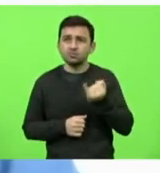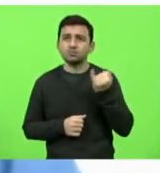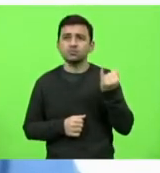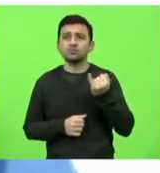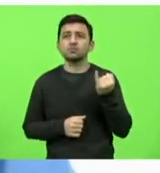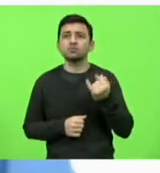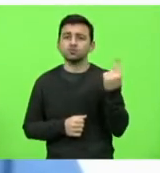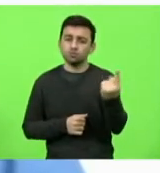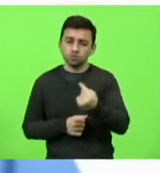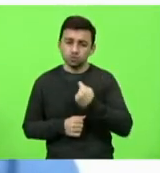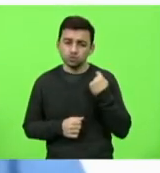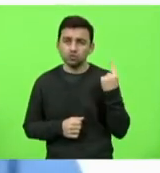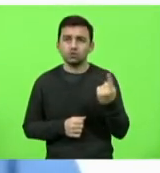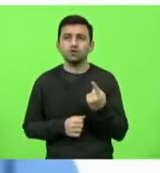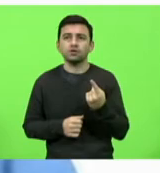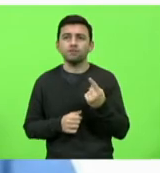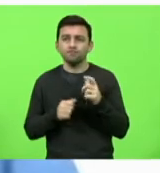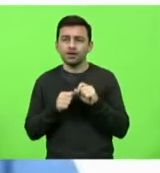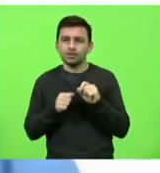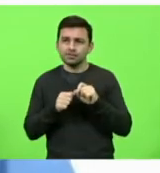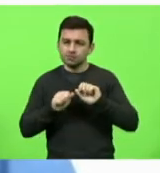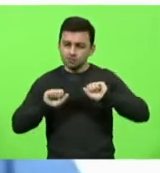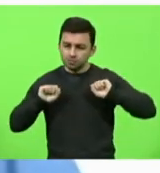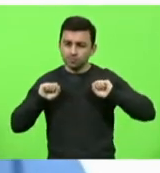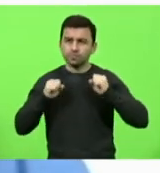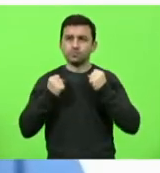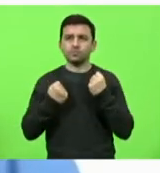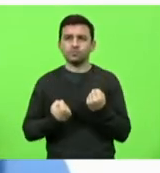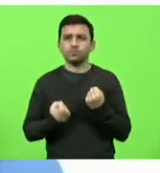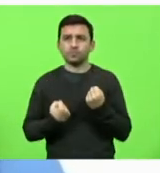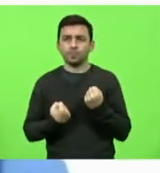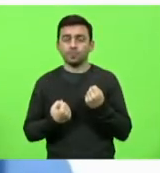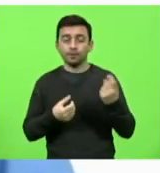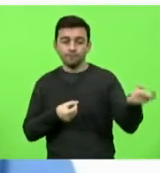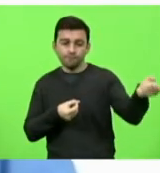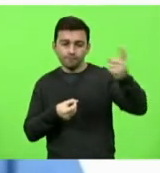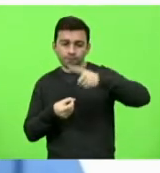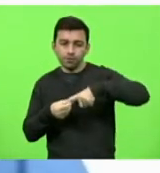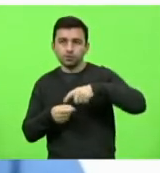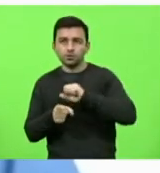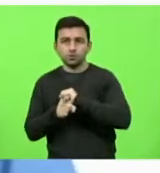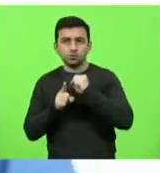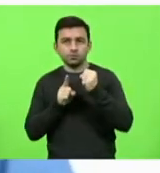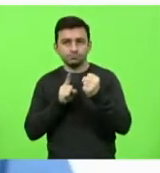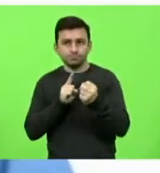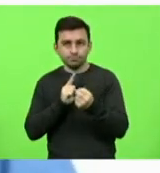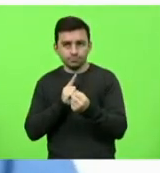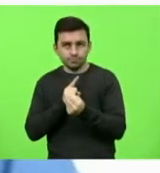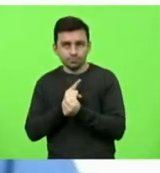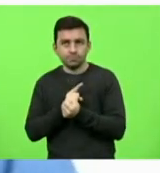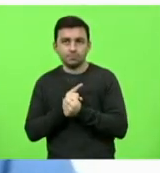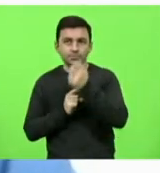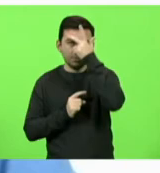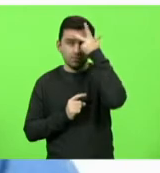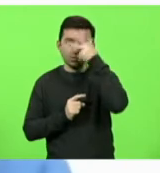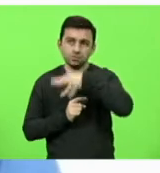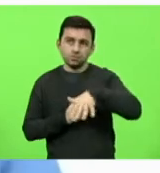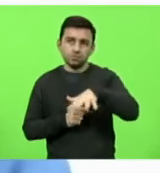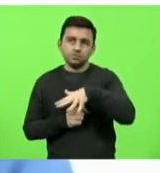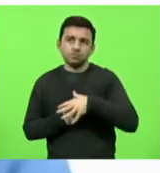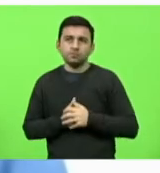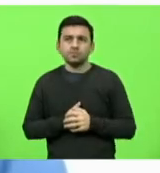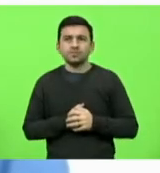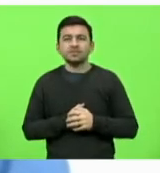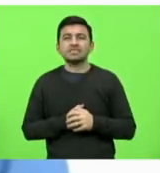e fazer todo o esforço para a reintegração social dessas pessoas. Se